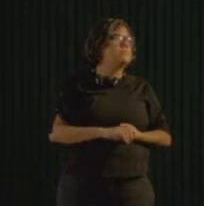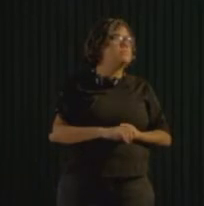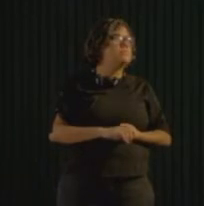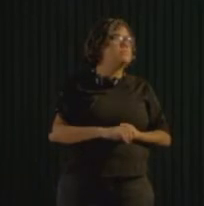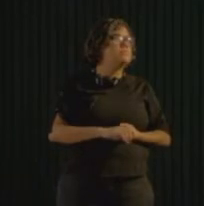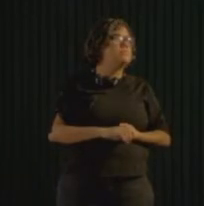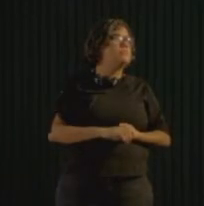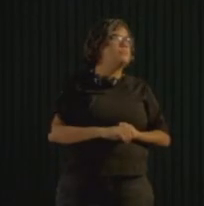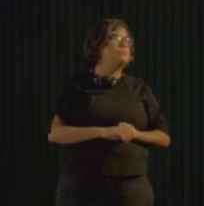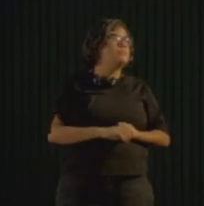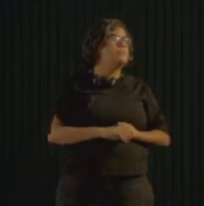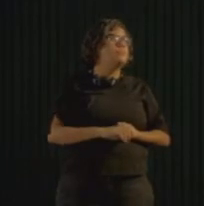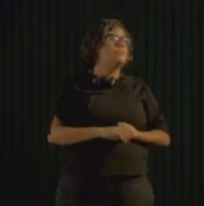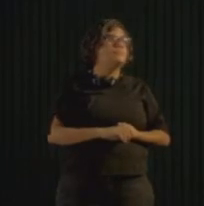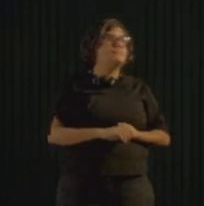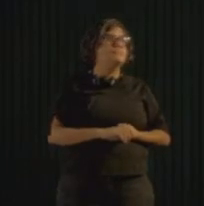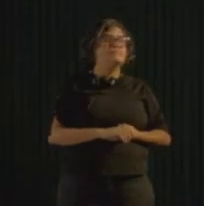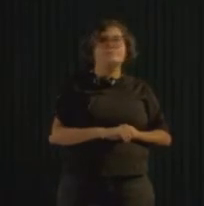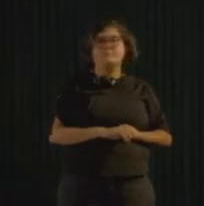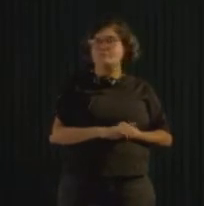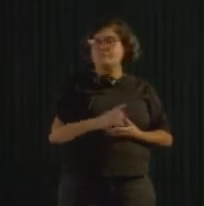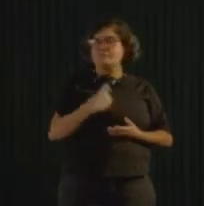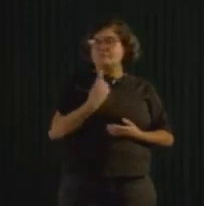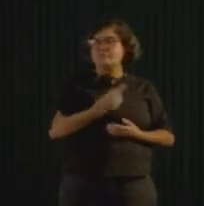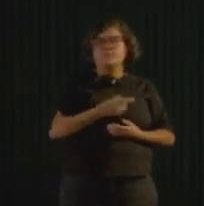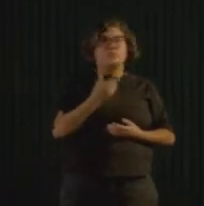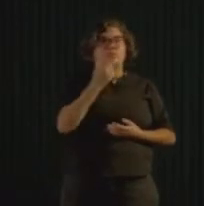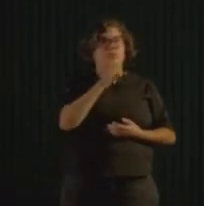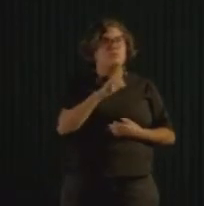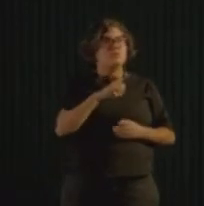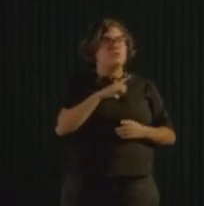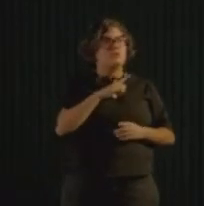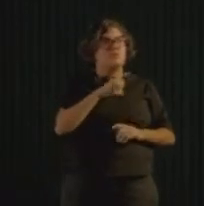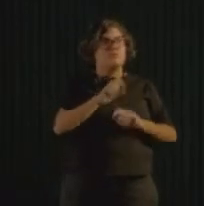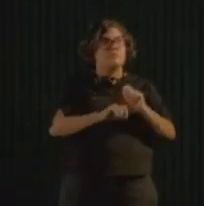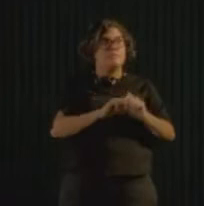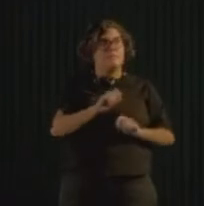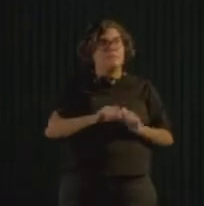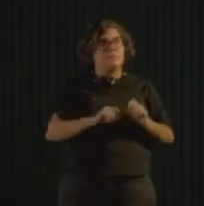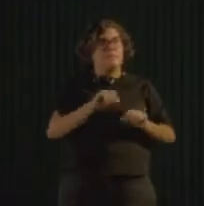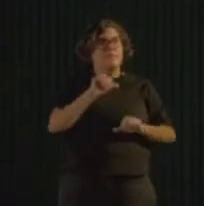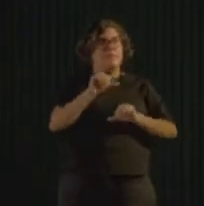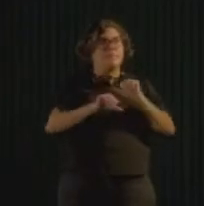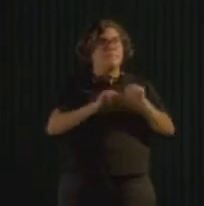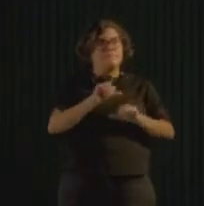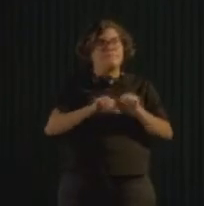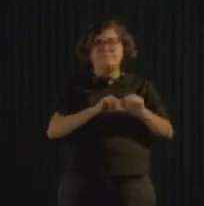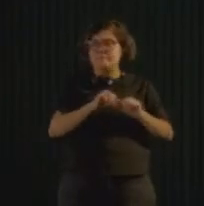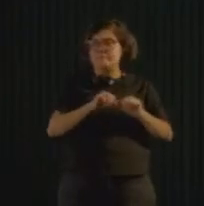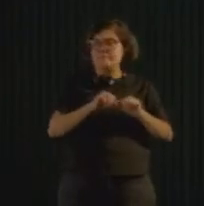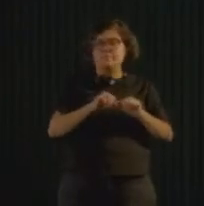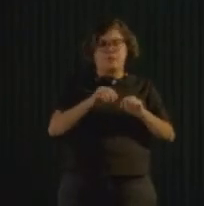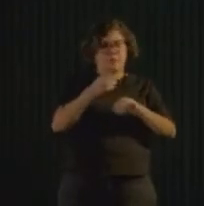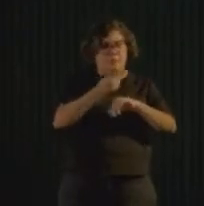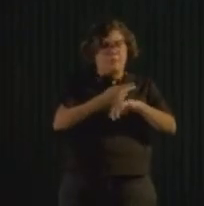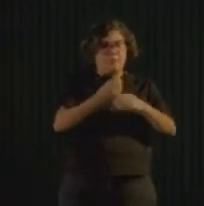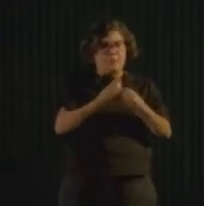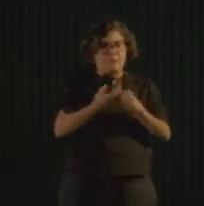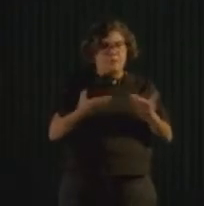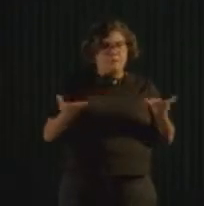resíduo, lixo, plástico em autoestima para essas mulheres, utilizando a criatividade daquele povo, que é